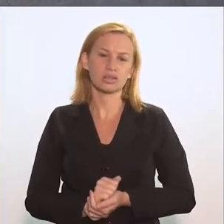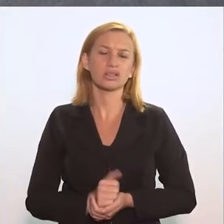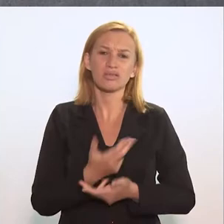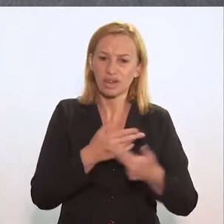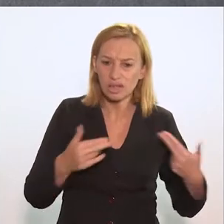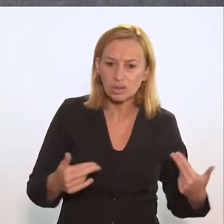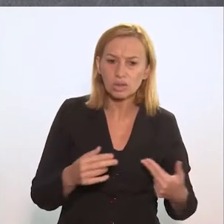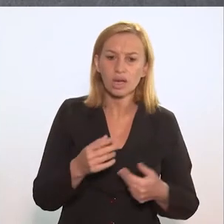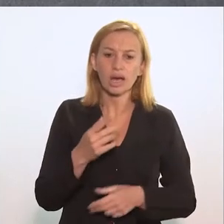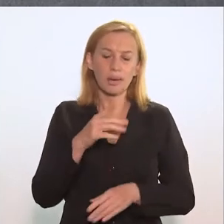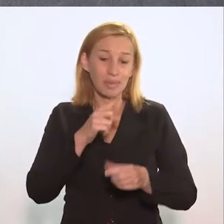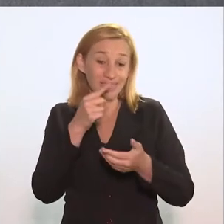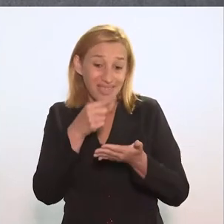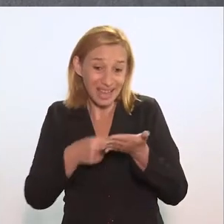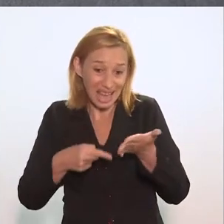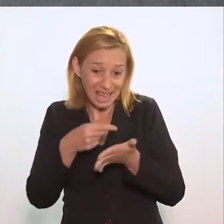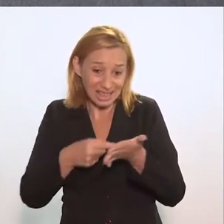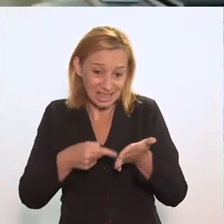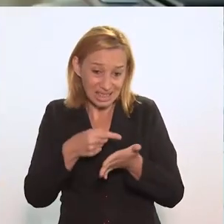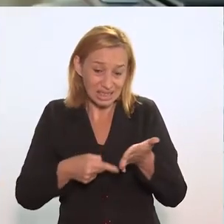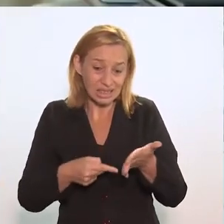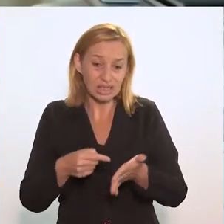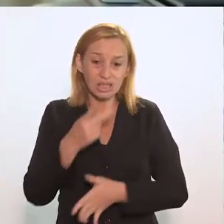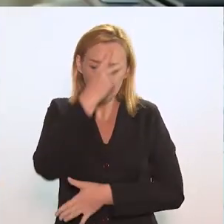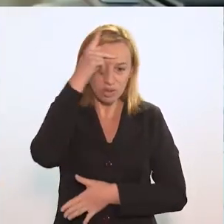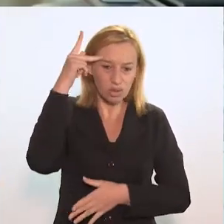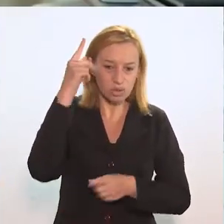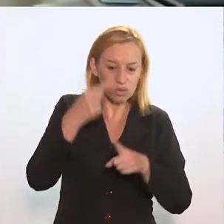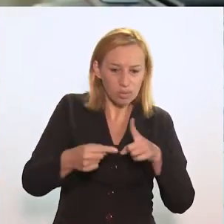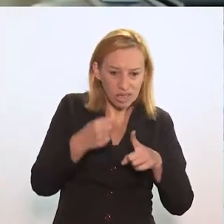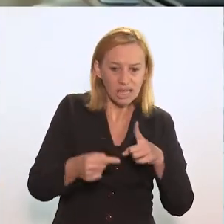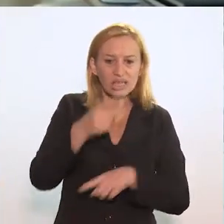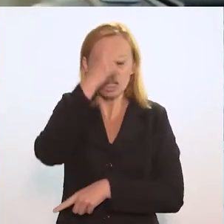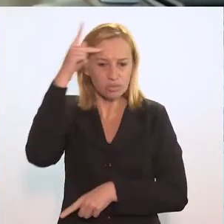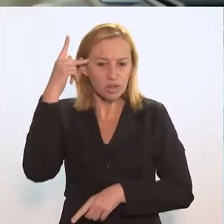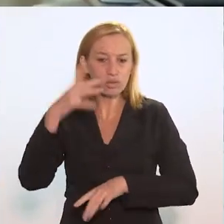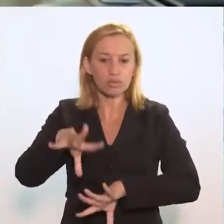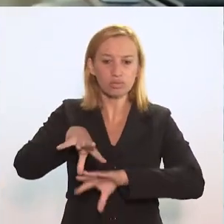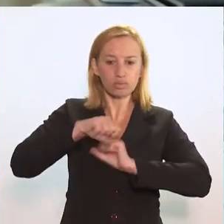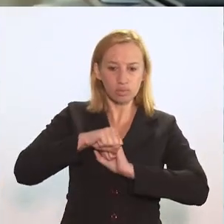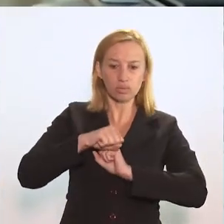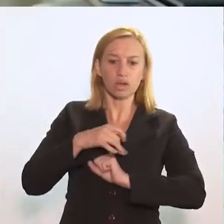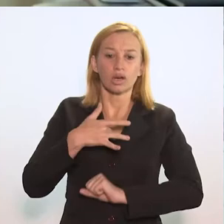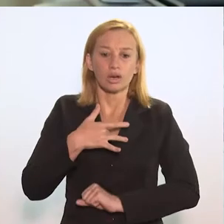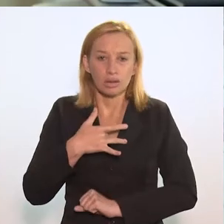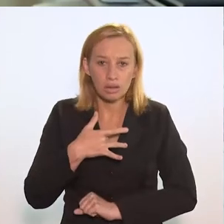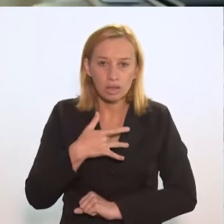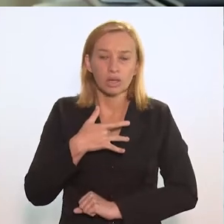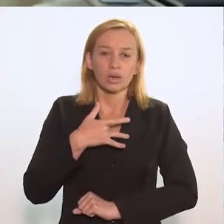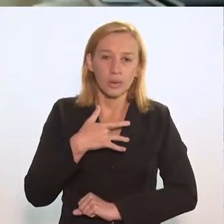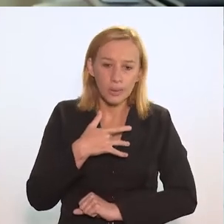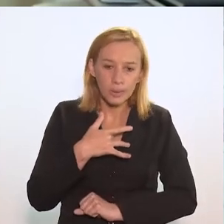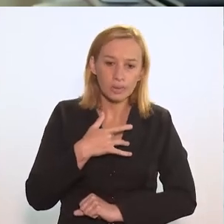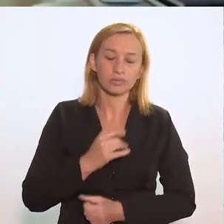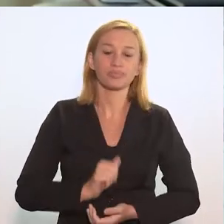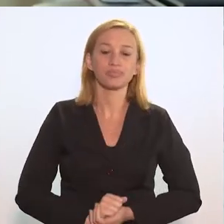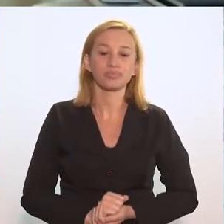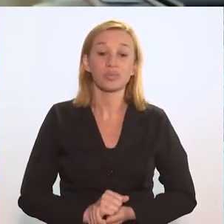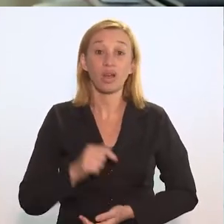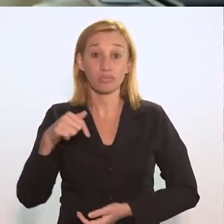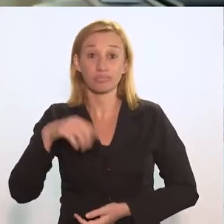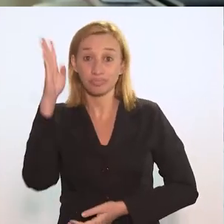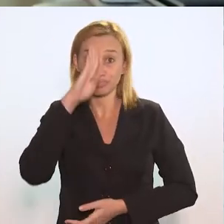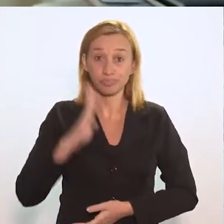É muita coisa. Um quarto da população mundial, ela, se acredita, está infectada pelo vacilo da tuberculose.